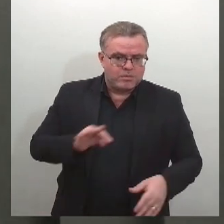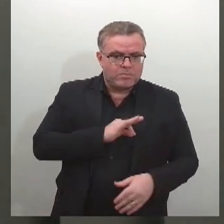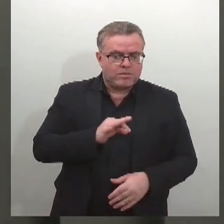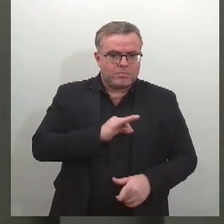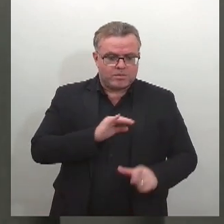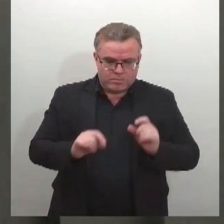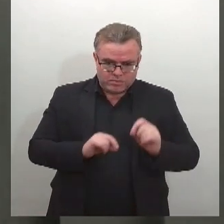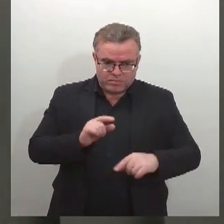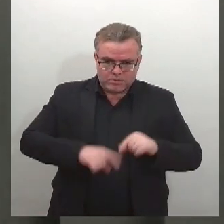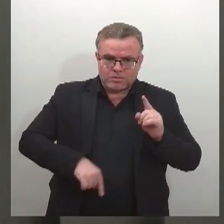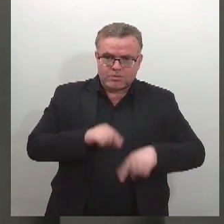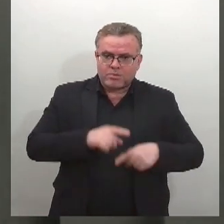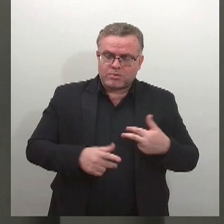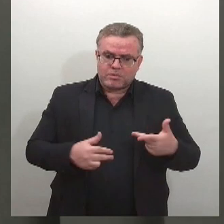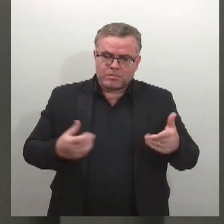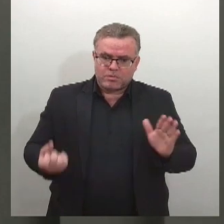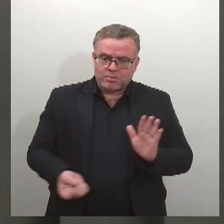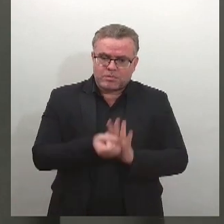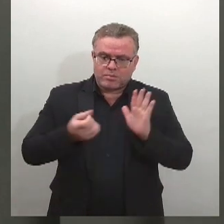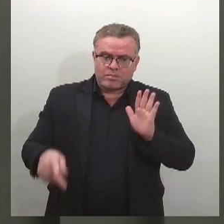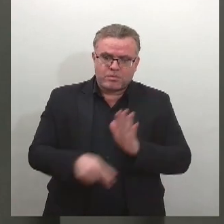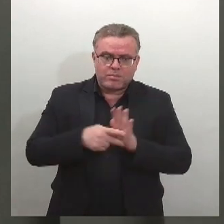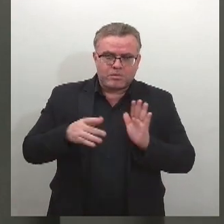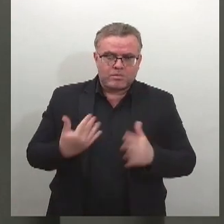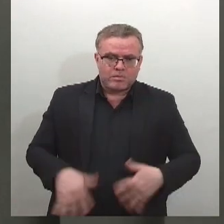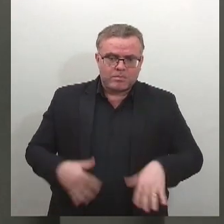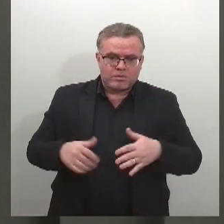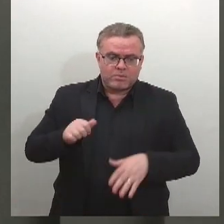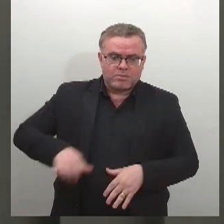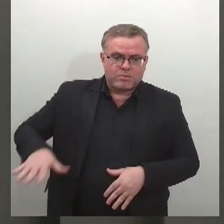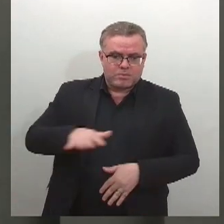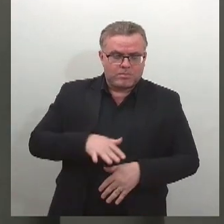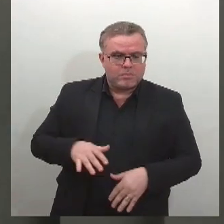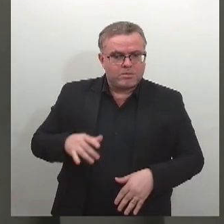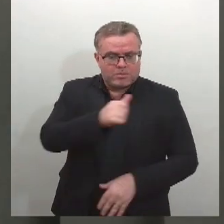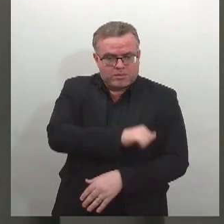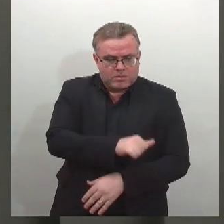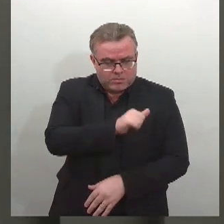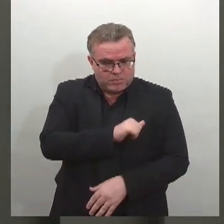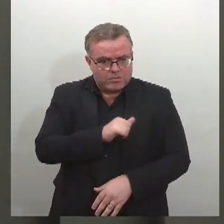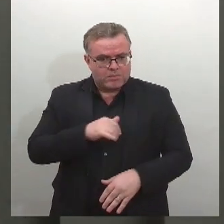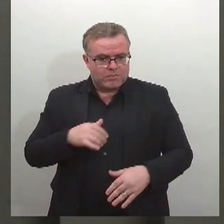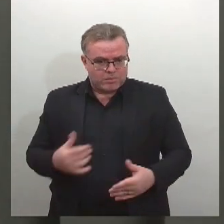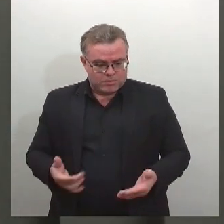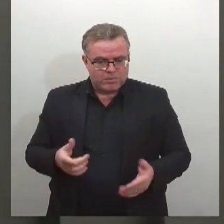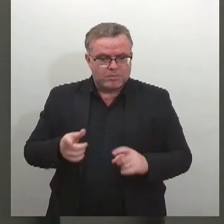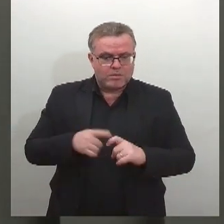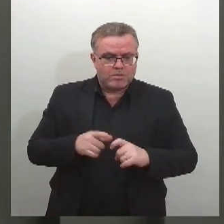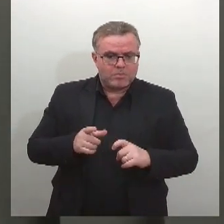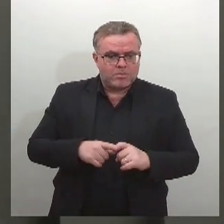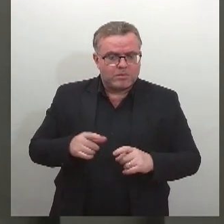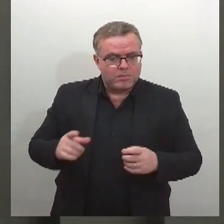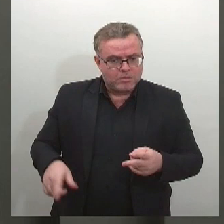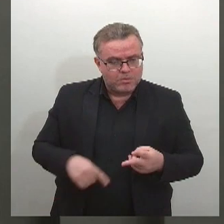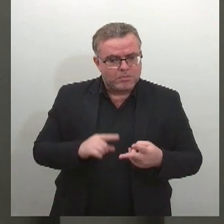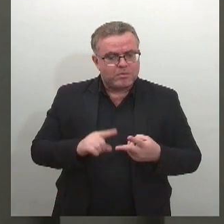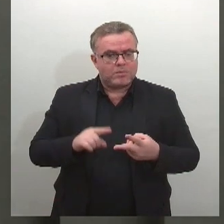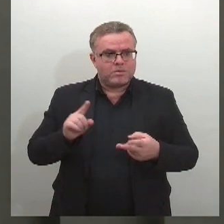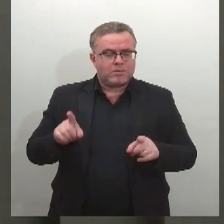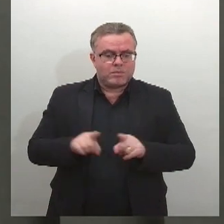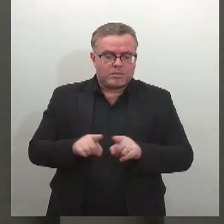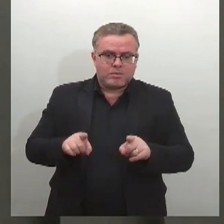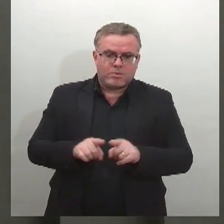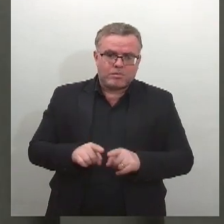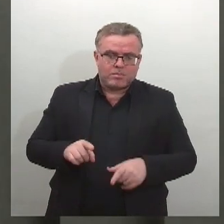patrimônio, assistente social, enfermeiro, farmacêutico e médico. No mesmo dia, os candidatos ao cargo de